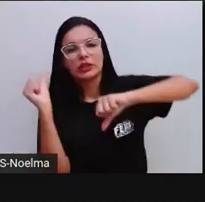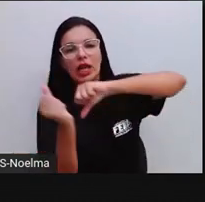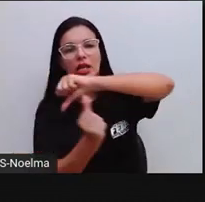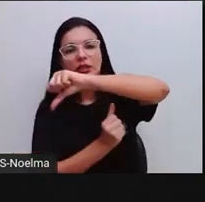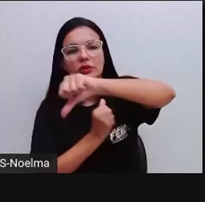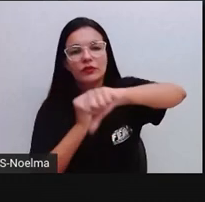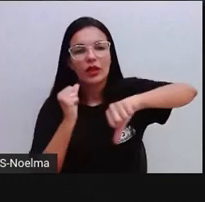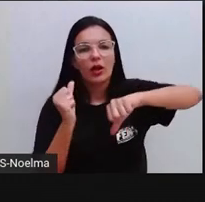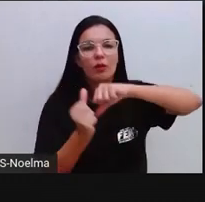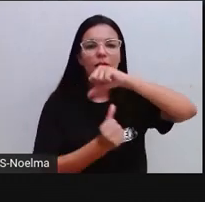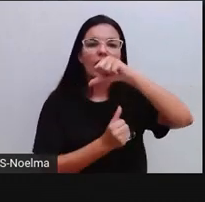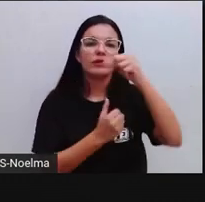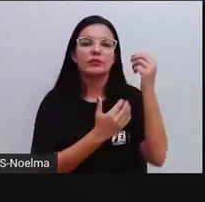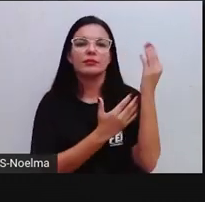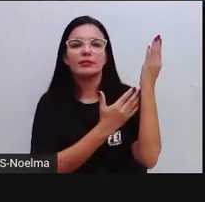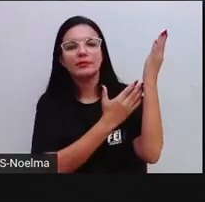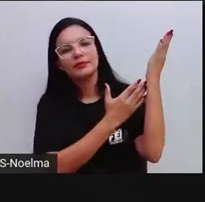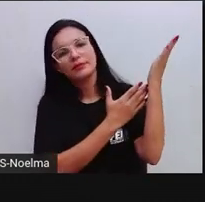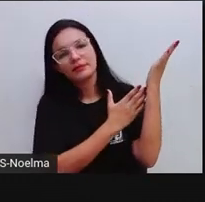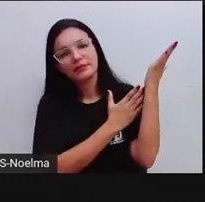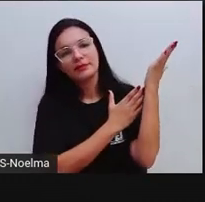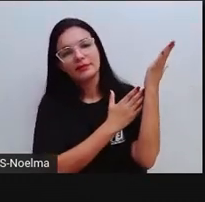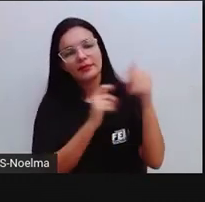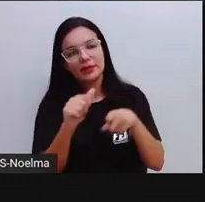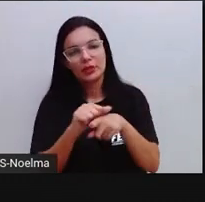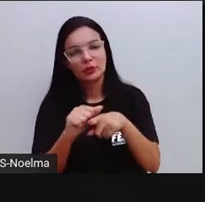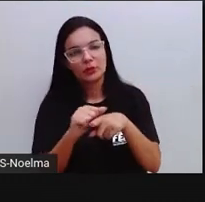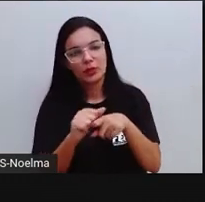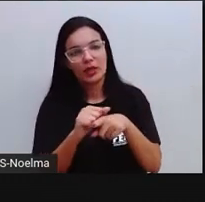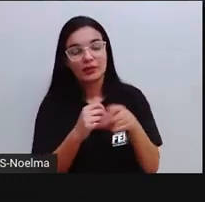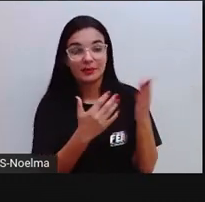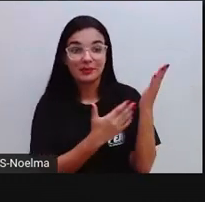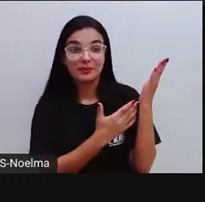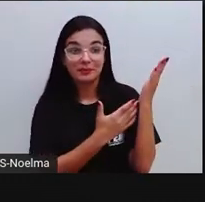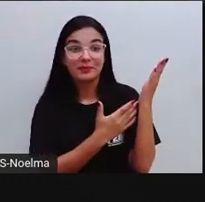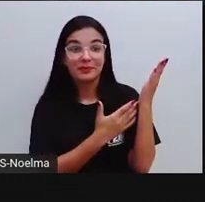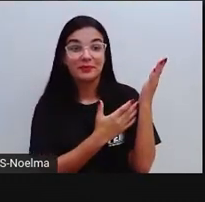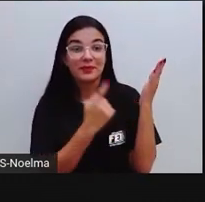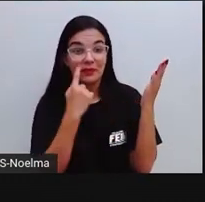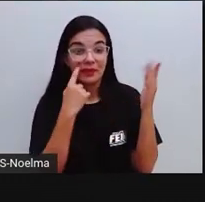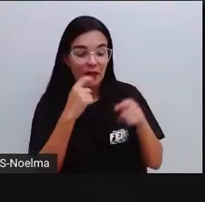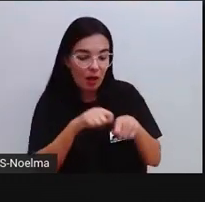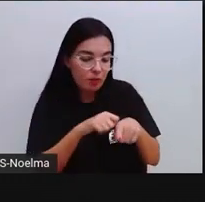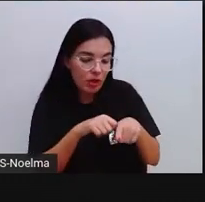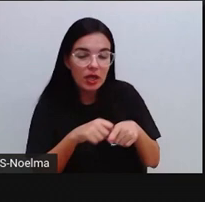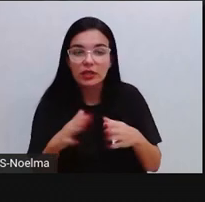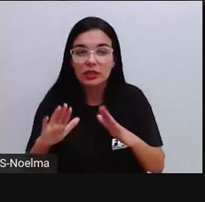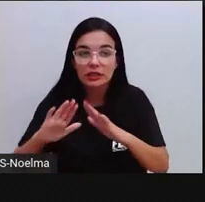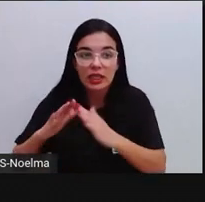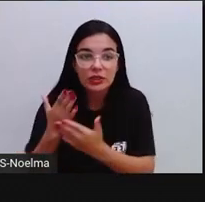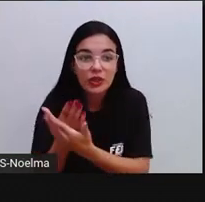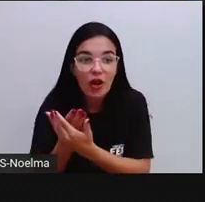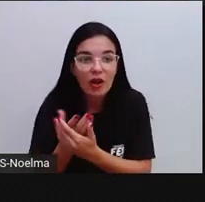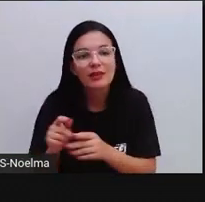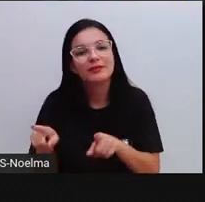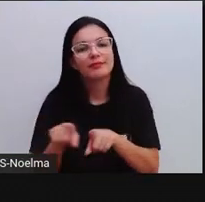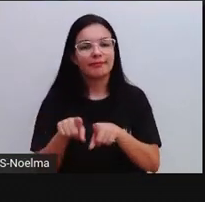vai transformar em vários produtos aí de borracha, como, ó, a própria borracha que a gente usa na escola para apagar